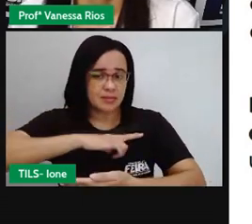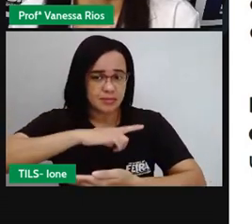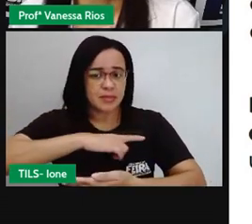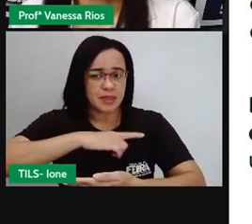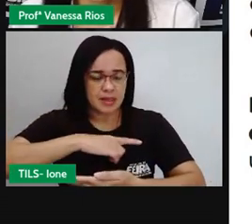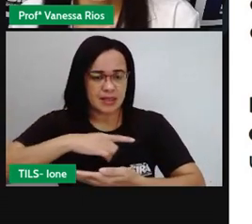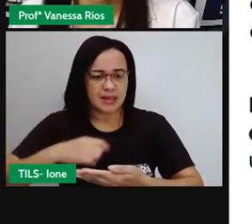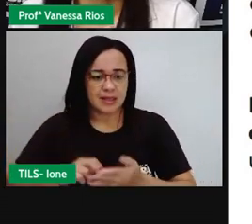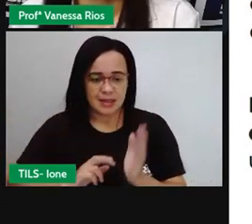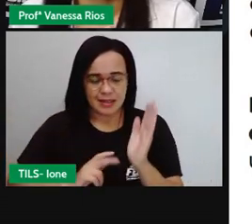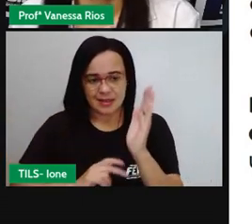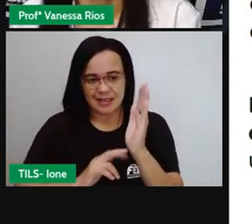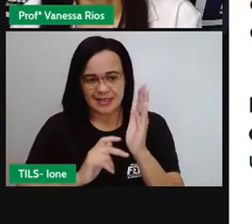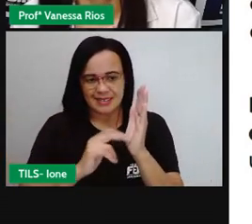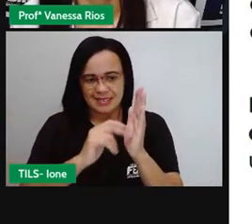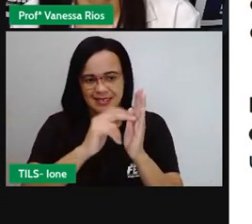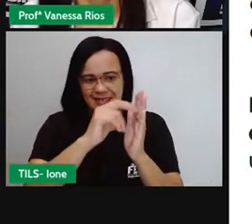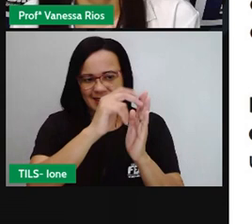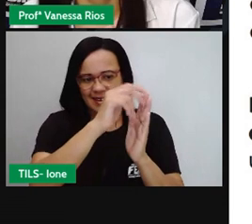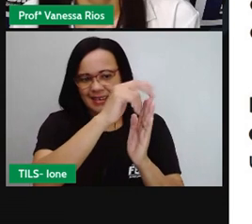na escada,